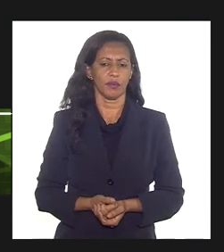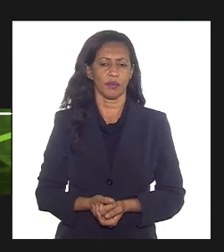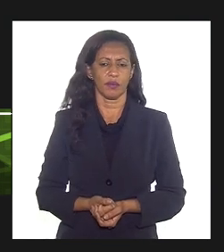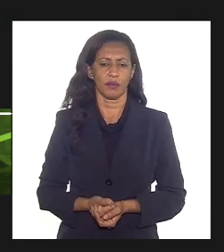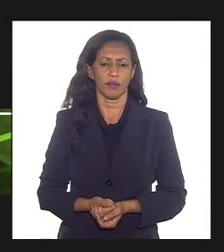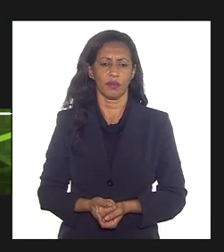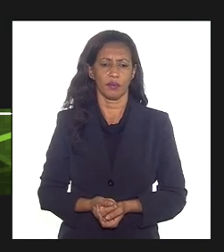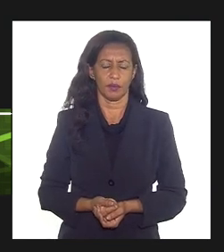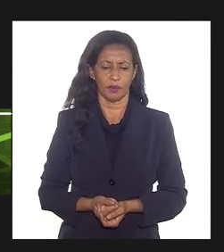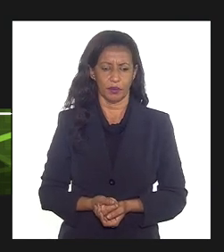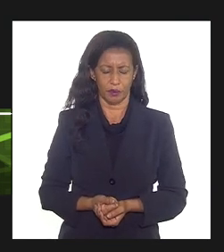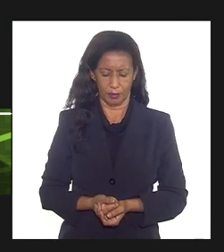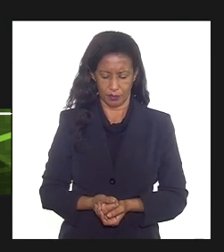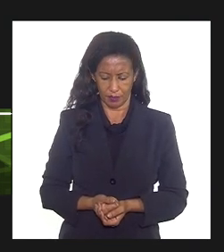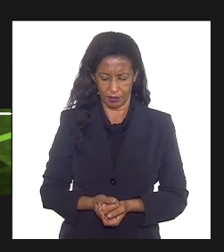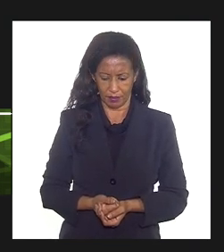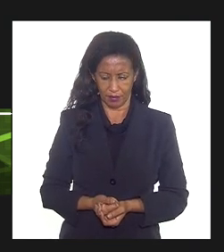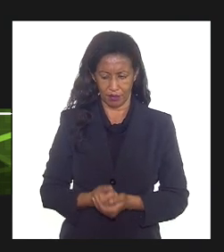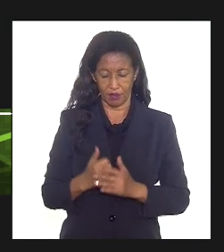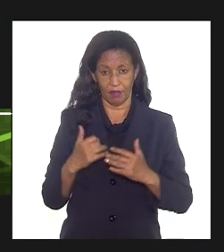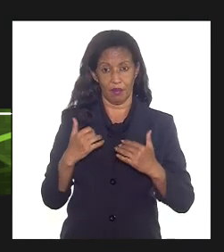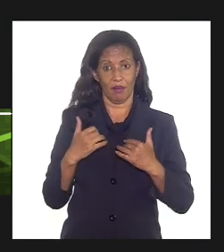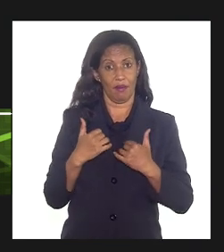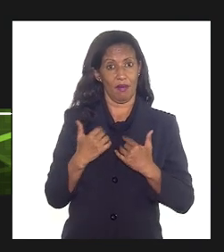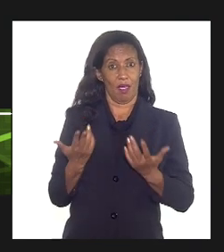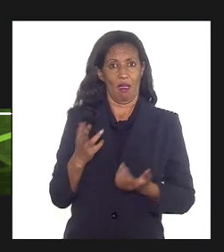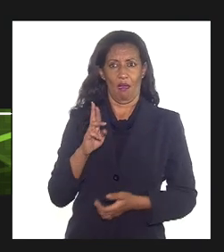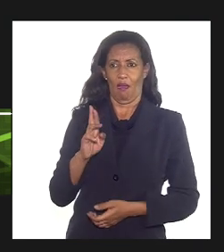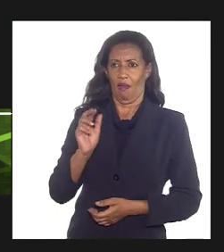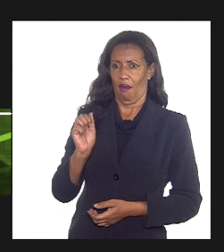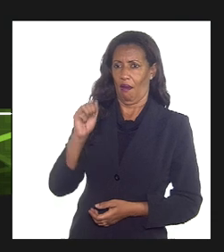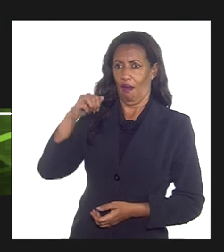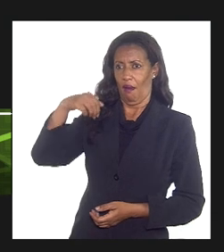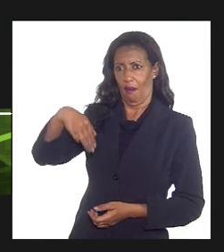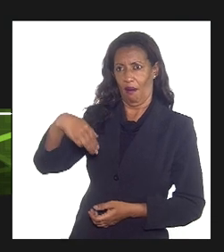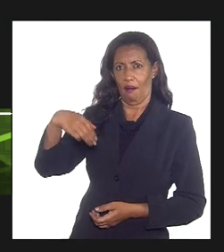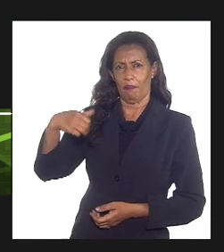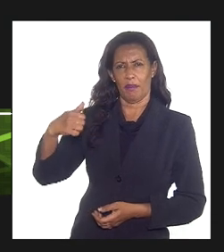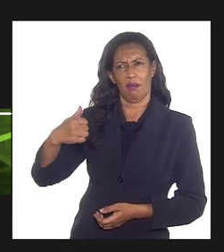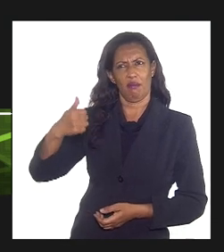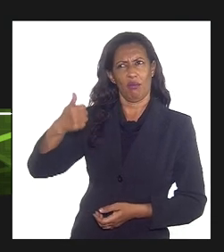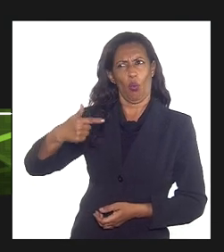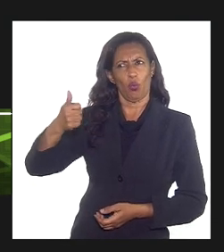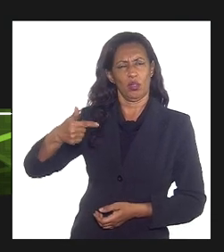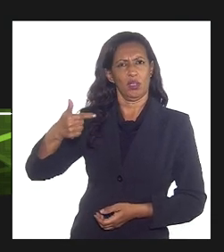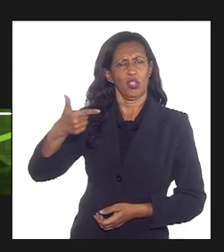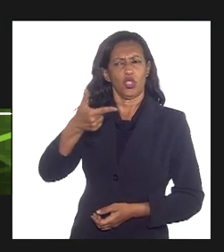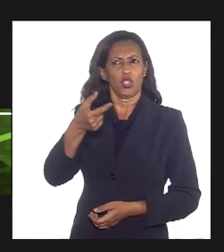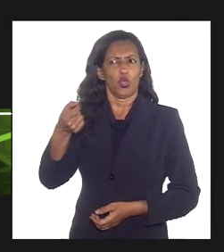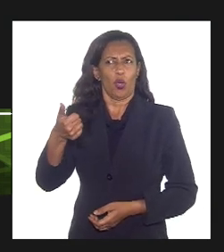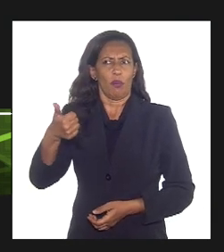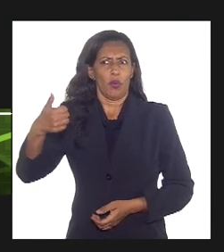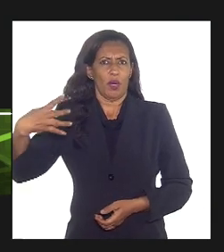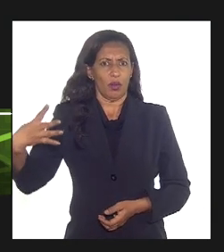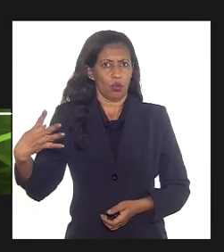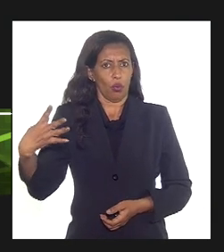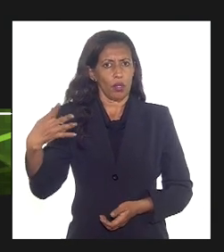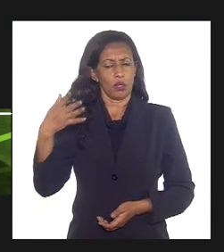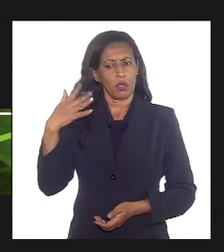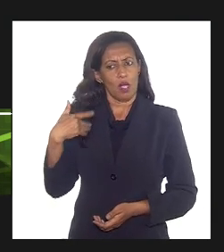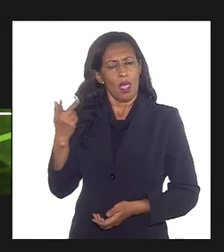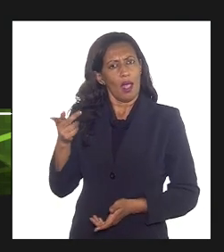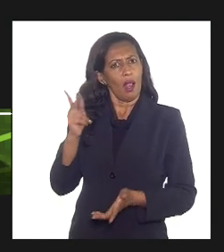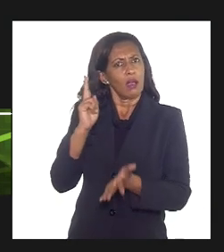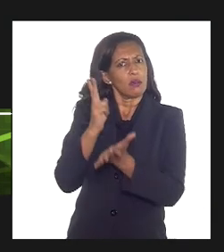Olha, deputado, eu... A ANP 12 de 2014, ela atua no sentido de